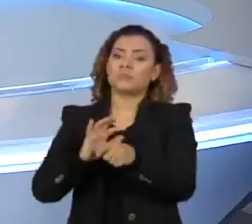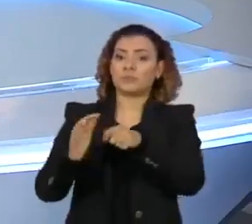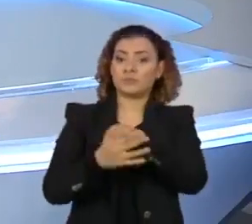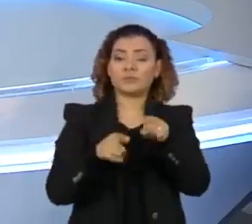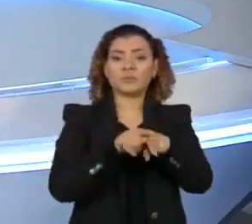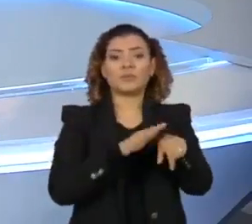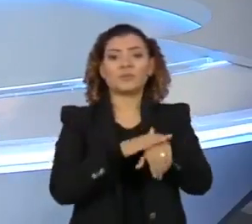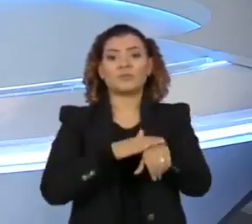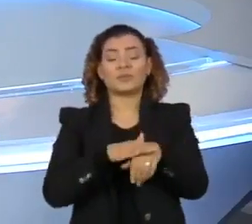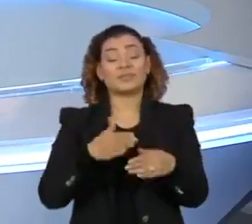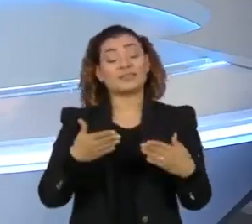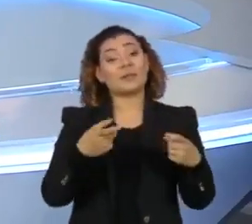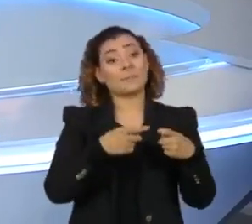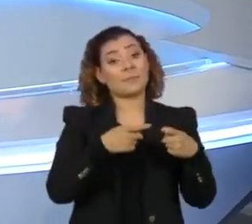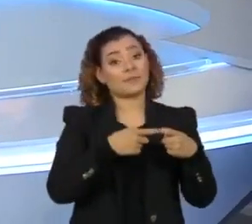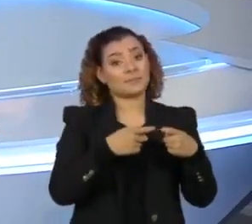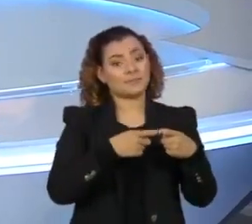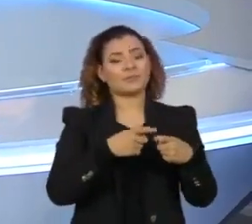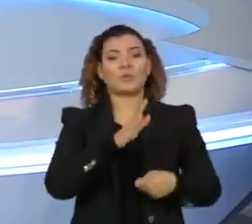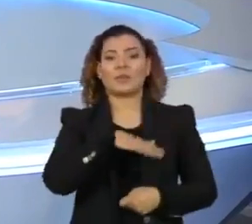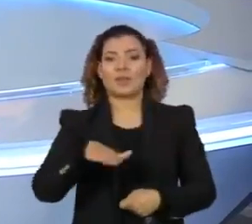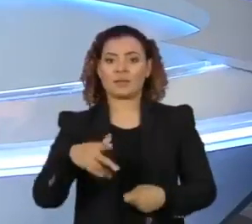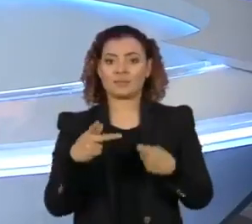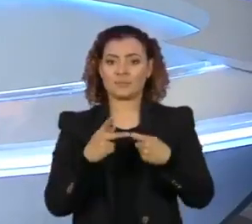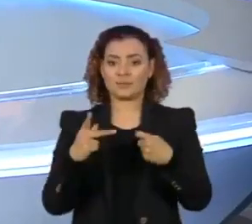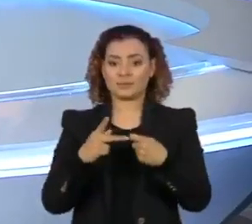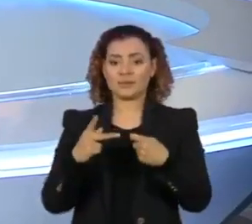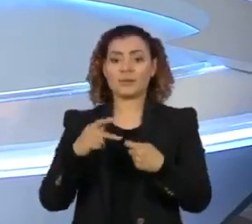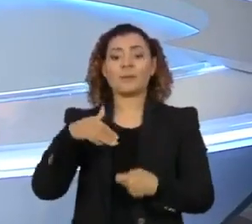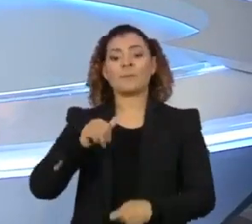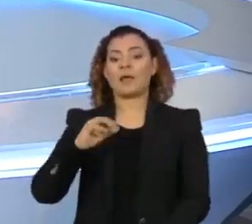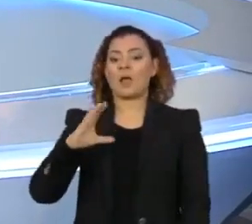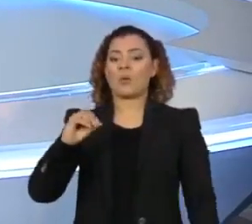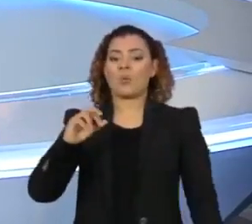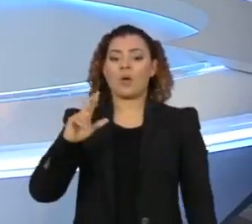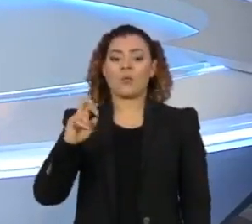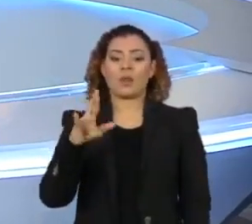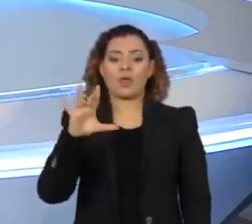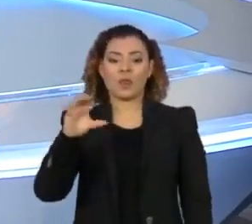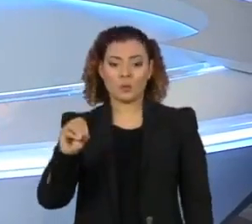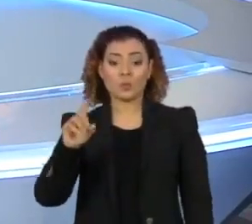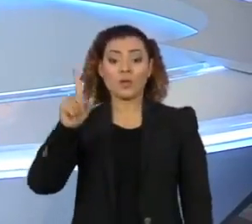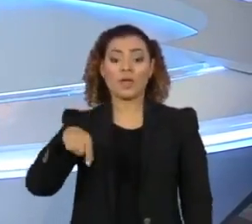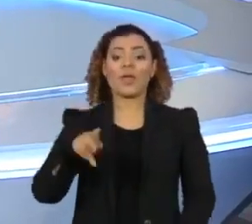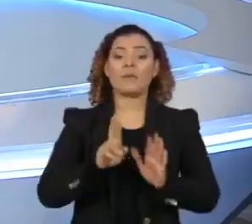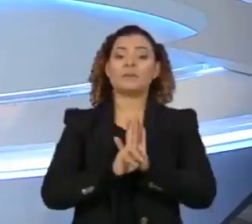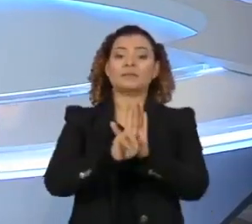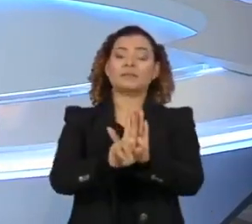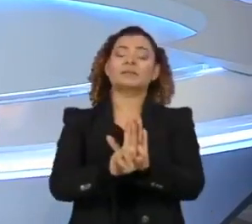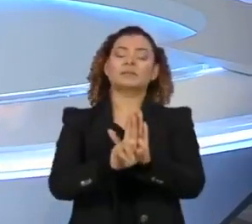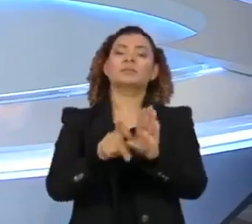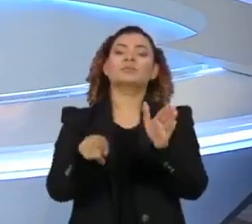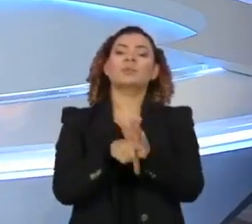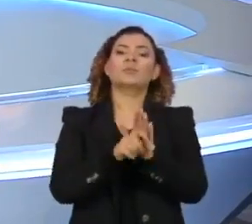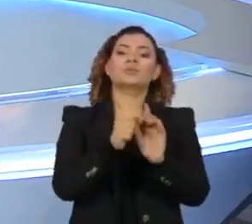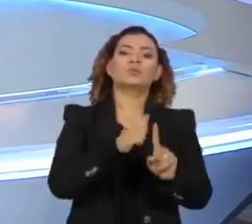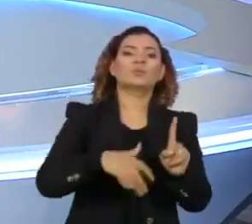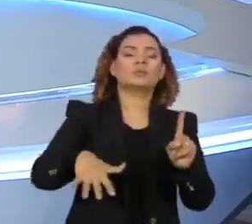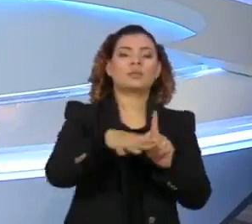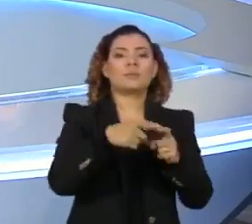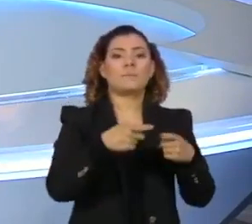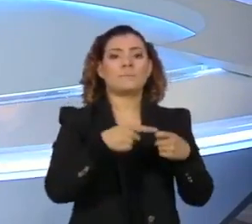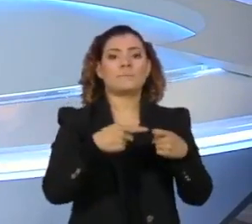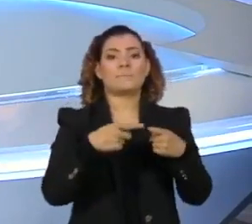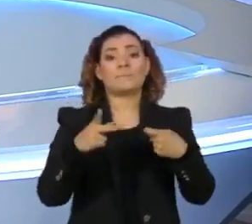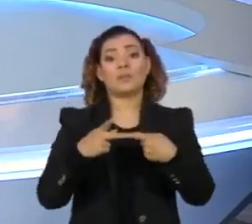conversei com o pediatra e infectologista Marco Aurélio Palazzi Sáfade, presidente do Departamento de Imunização da Sociedade de